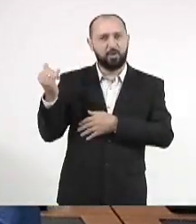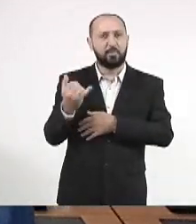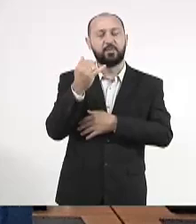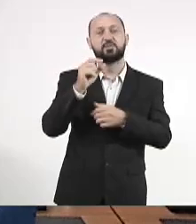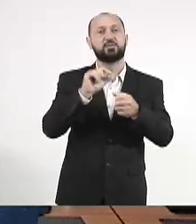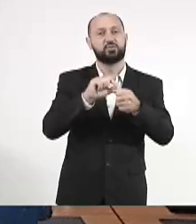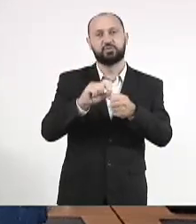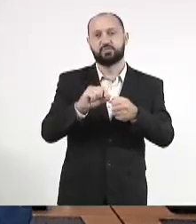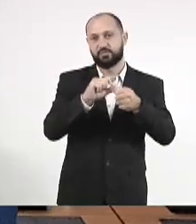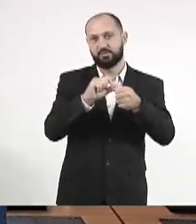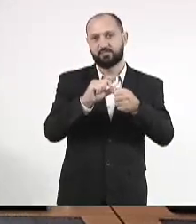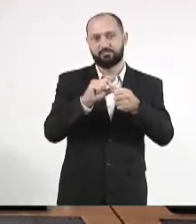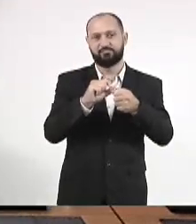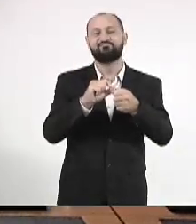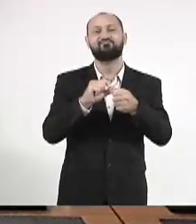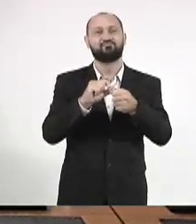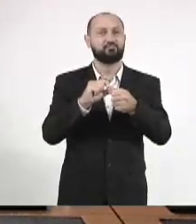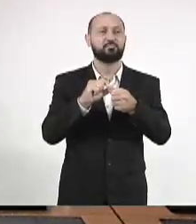seja feito isso,